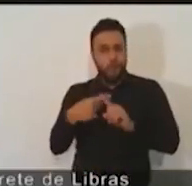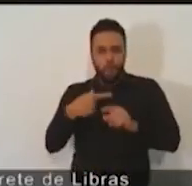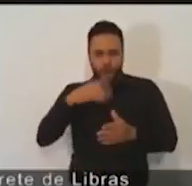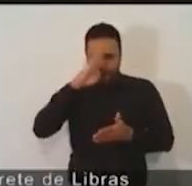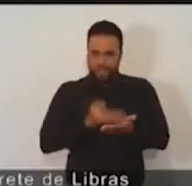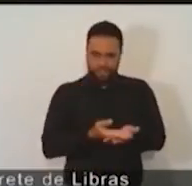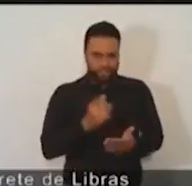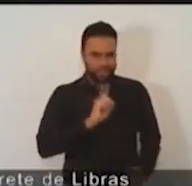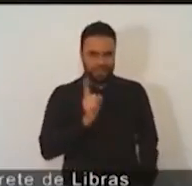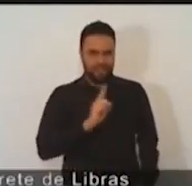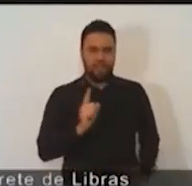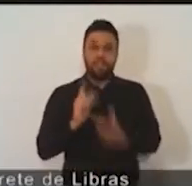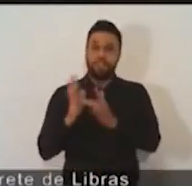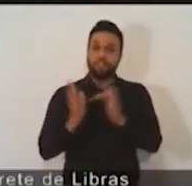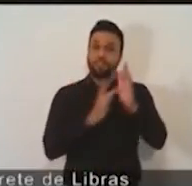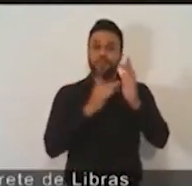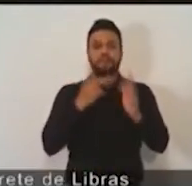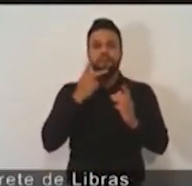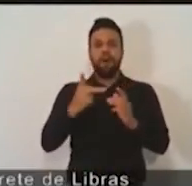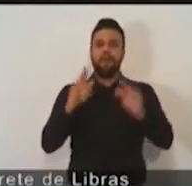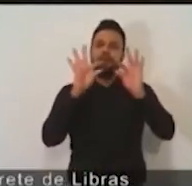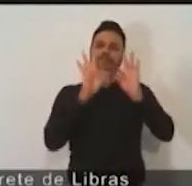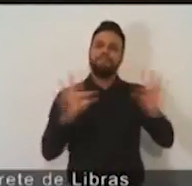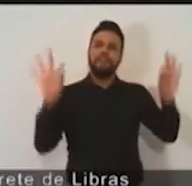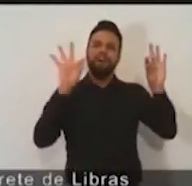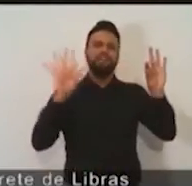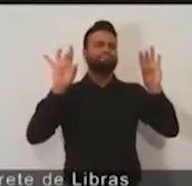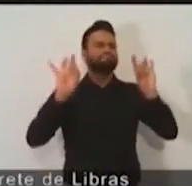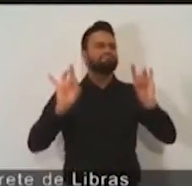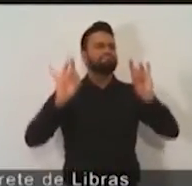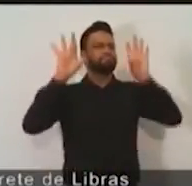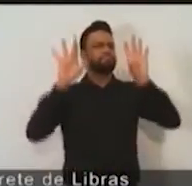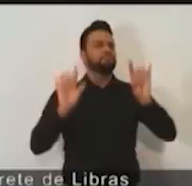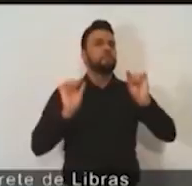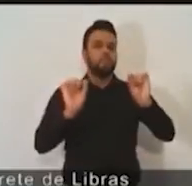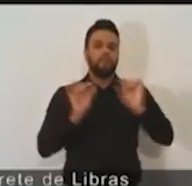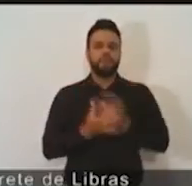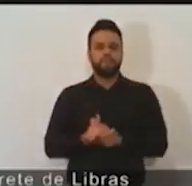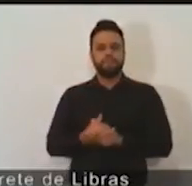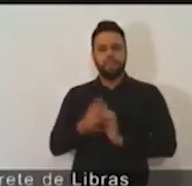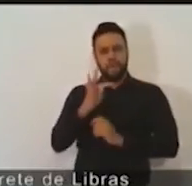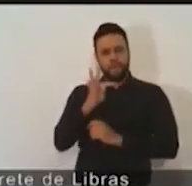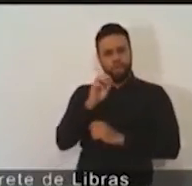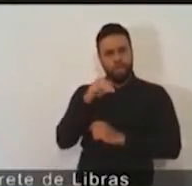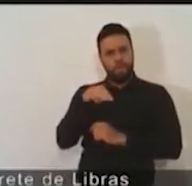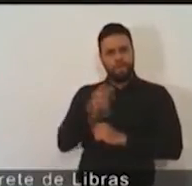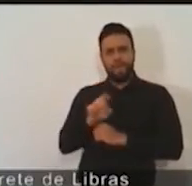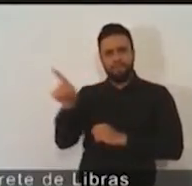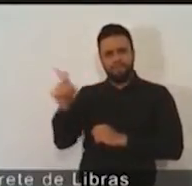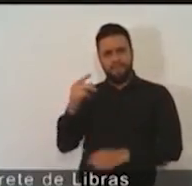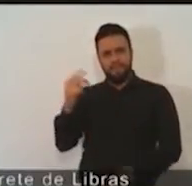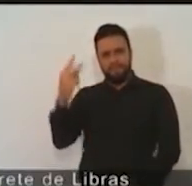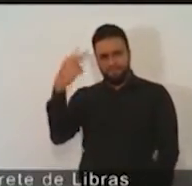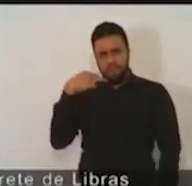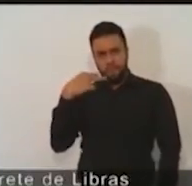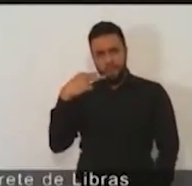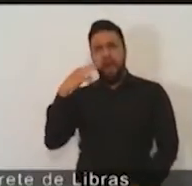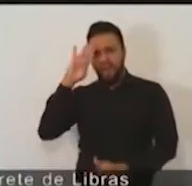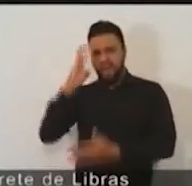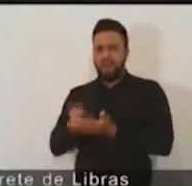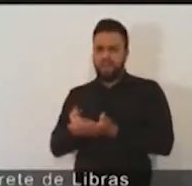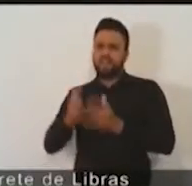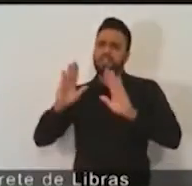Jesus disse uma frase lapidar. Tomé, por que você me viu? Você criou. Bem